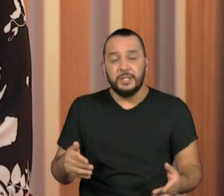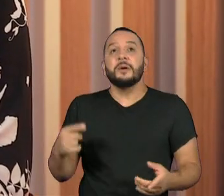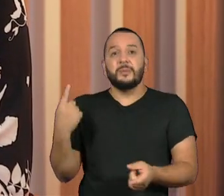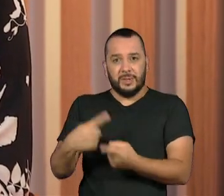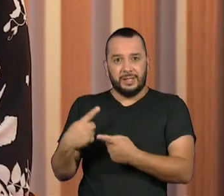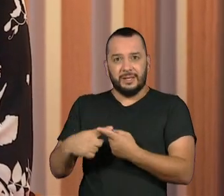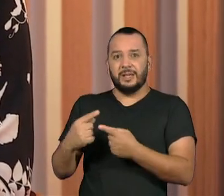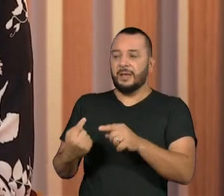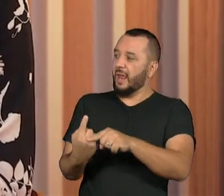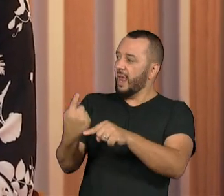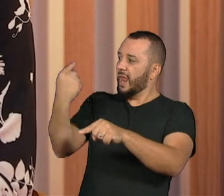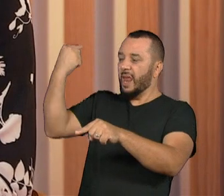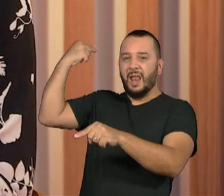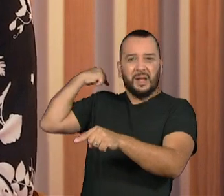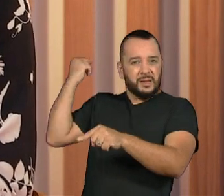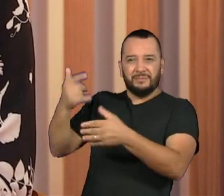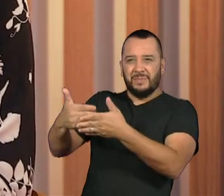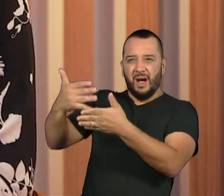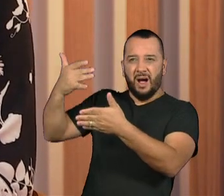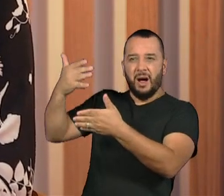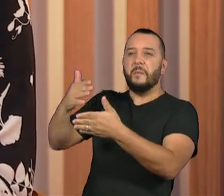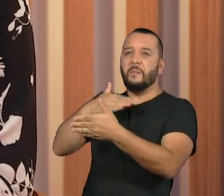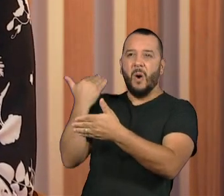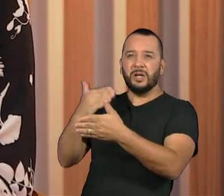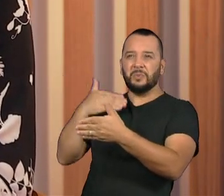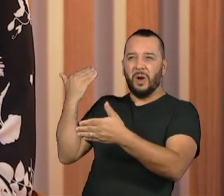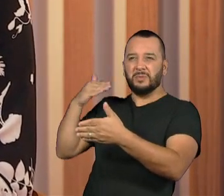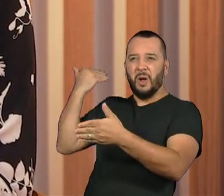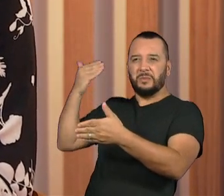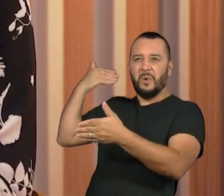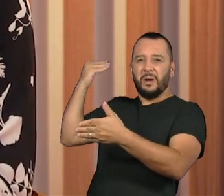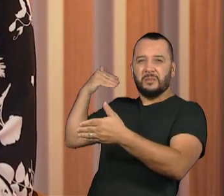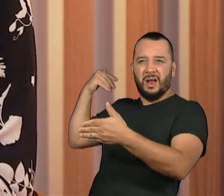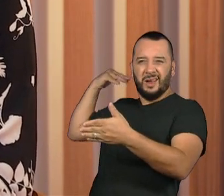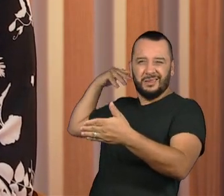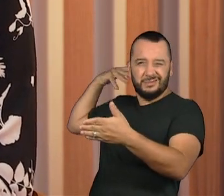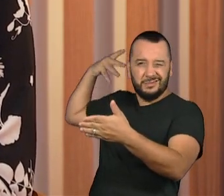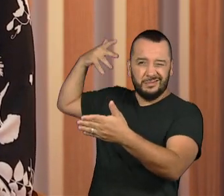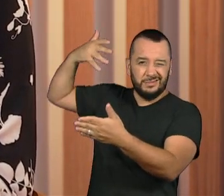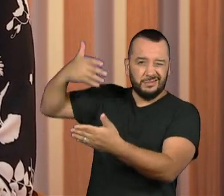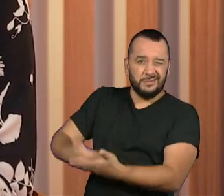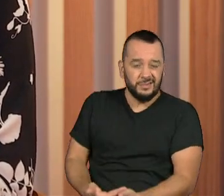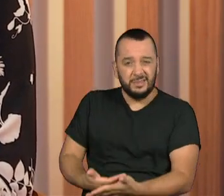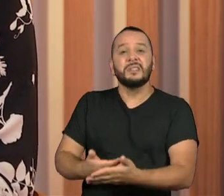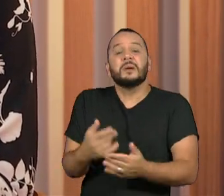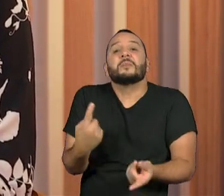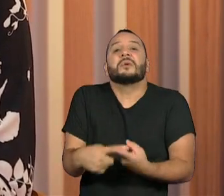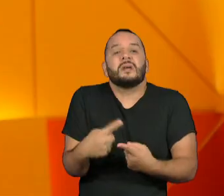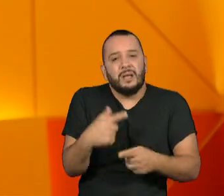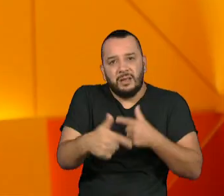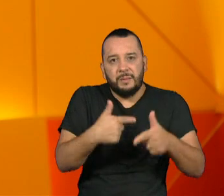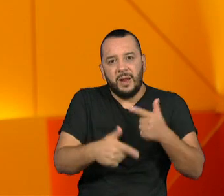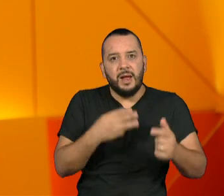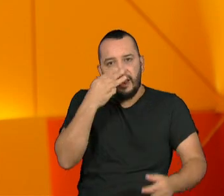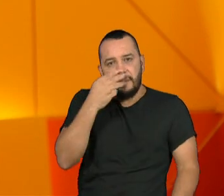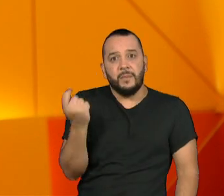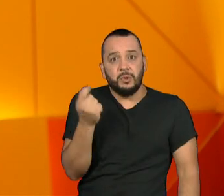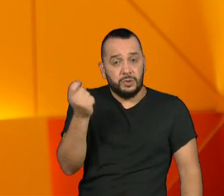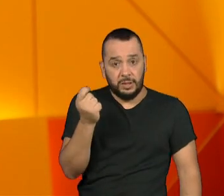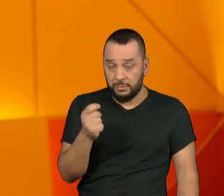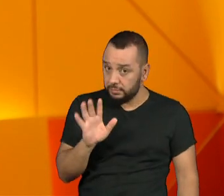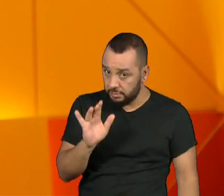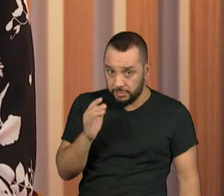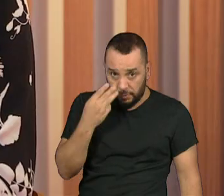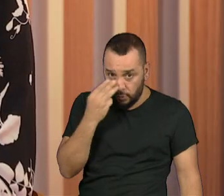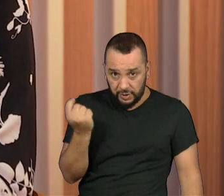de travestis pagaram esse preço e foram viabilizar suas existências a partir do dinheiro da prostituição. Um dinheiro que não é pouco, não é um